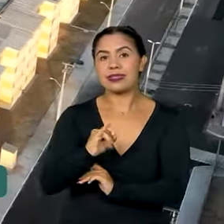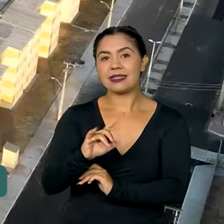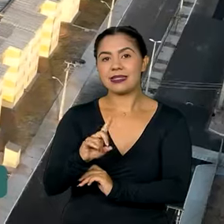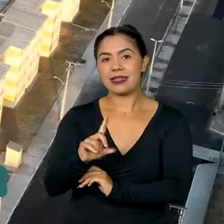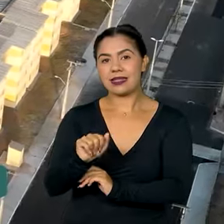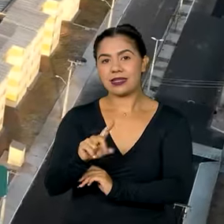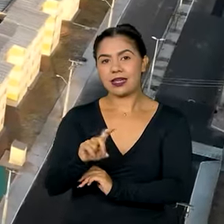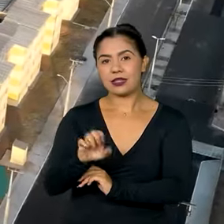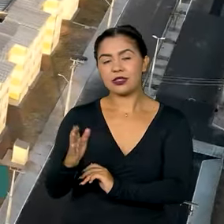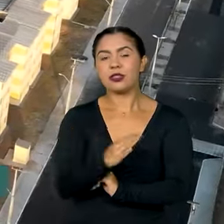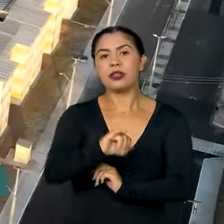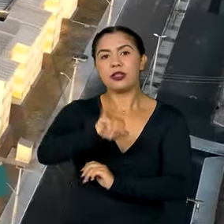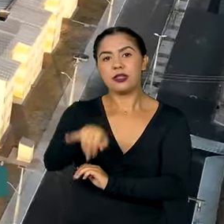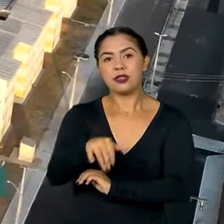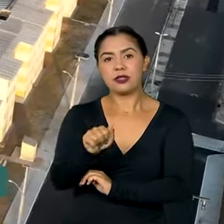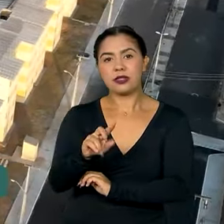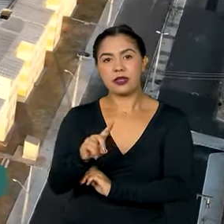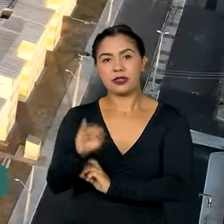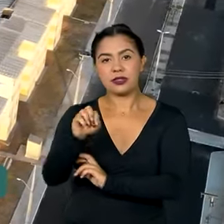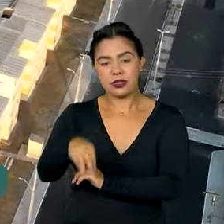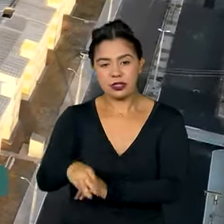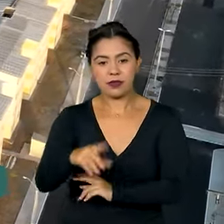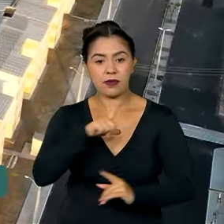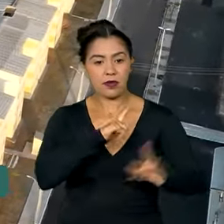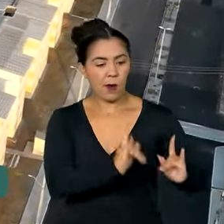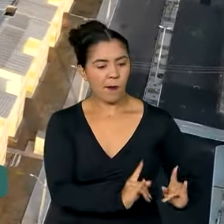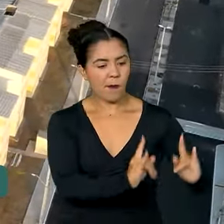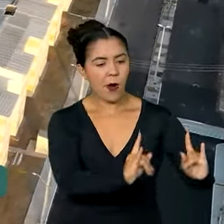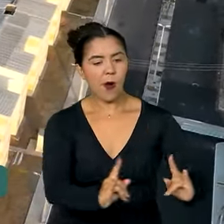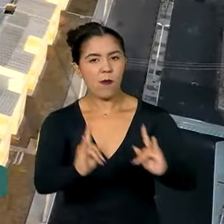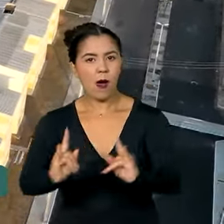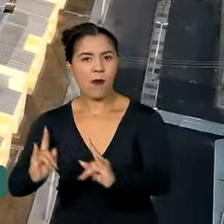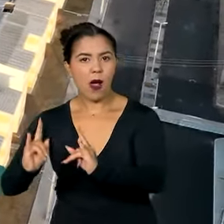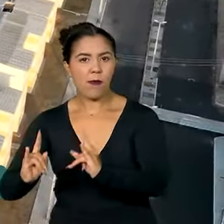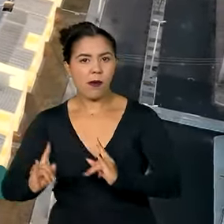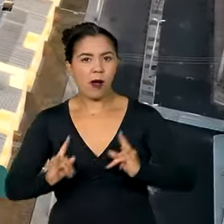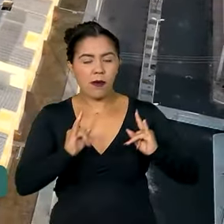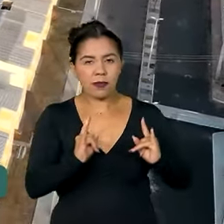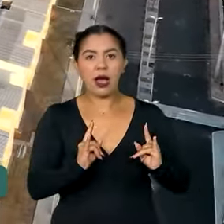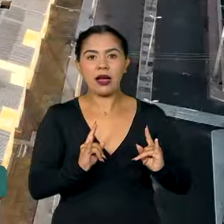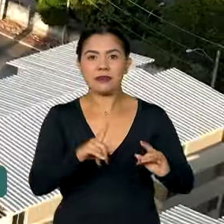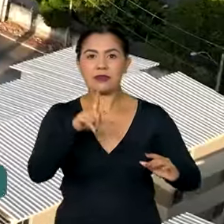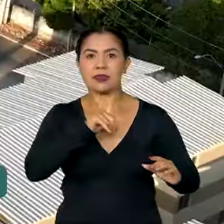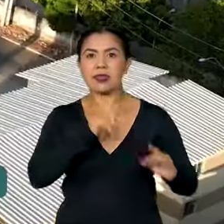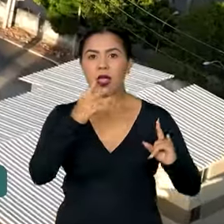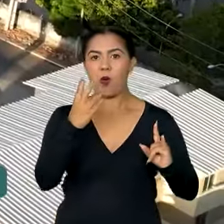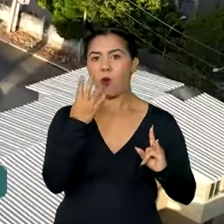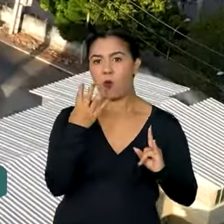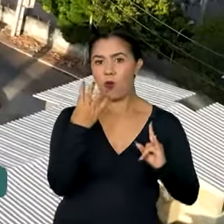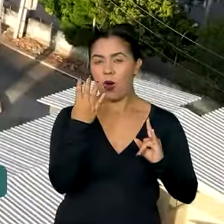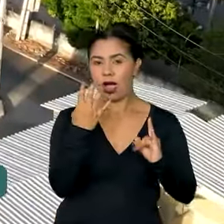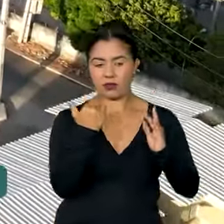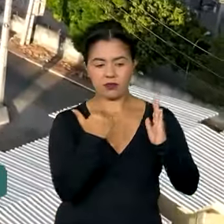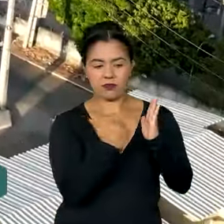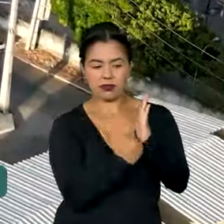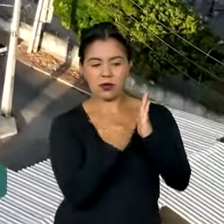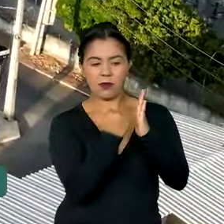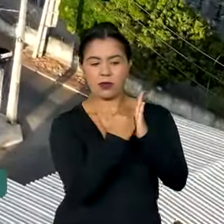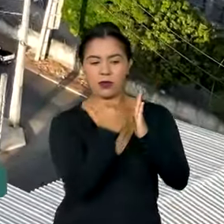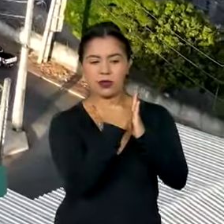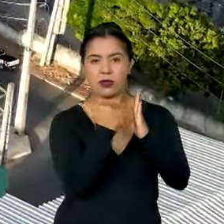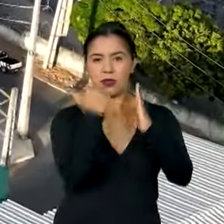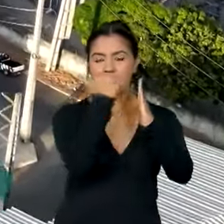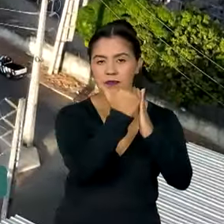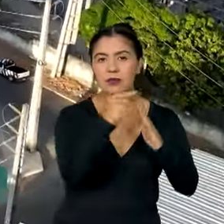81 blocos de 4 andares cada e 4 apartamentos por andar. Cada unidade tem dois